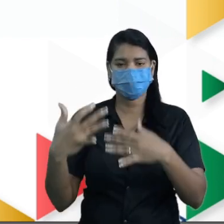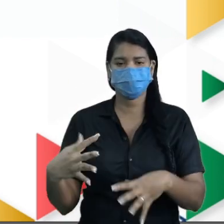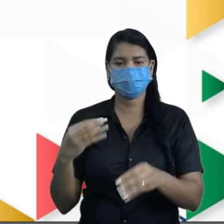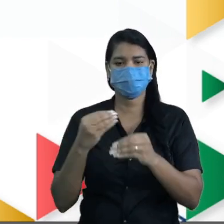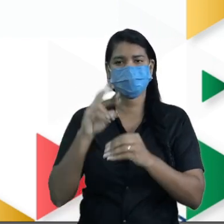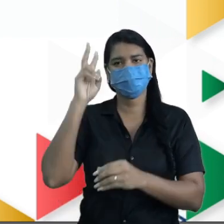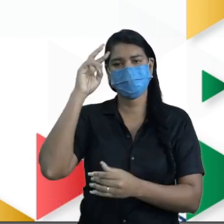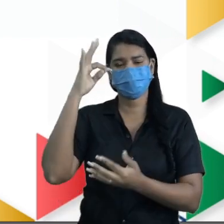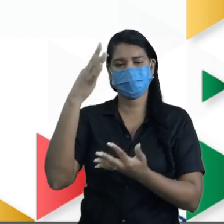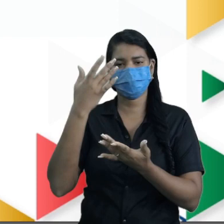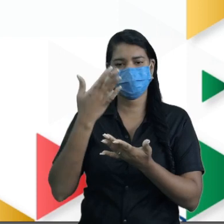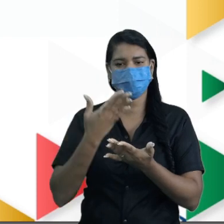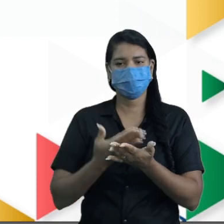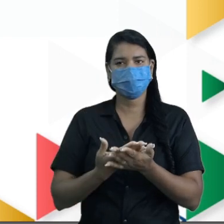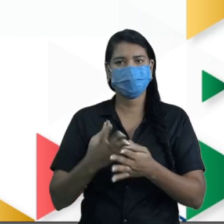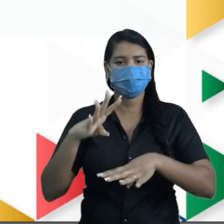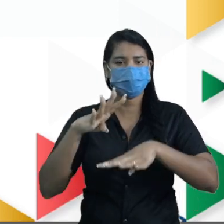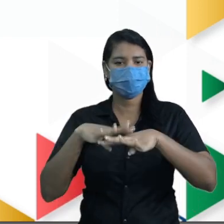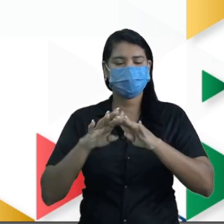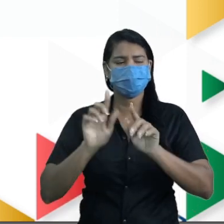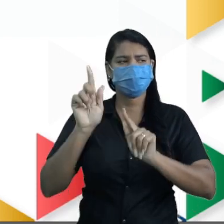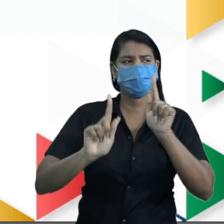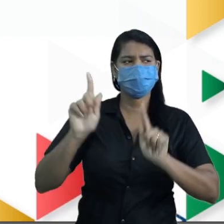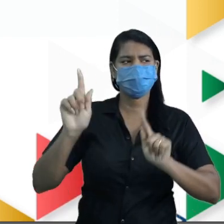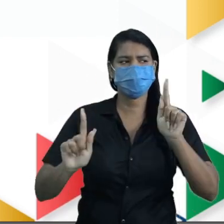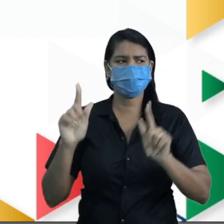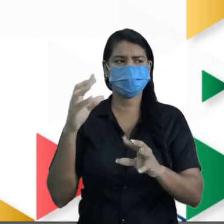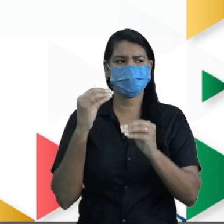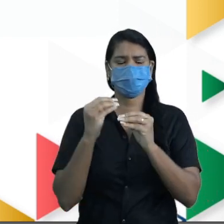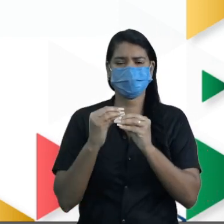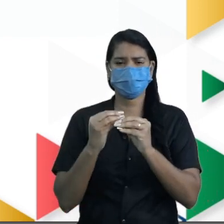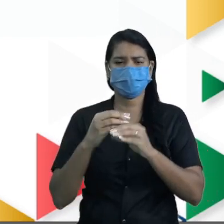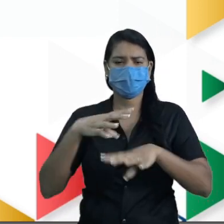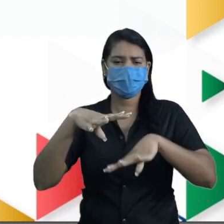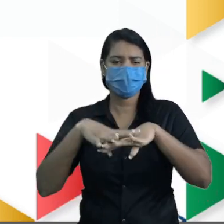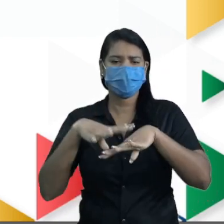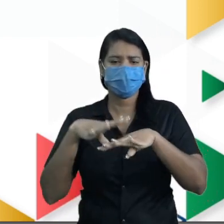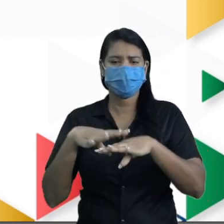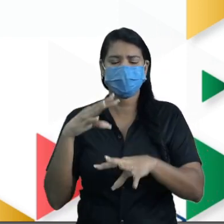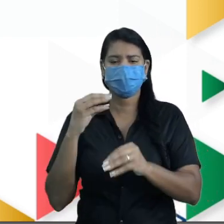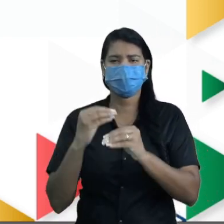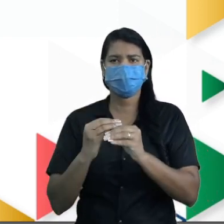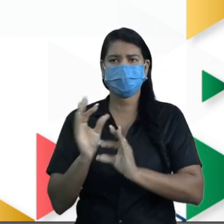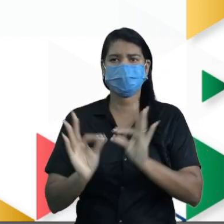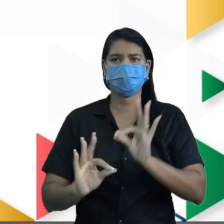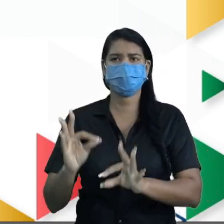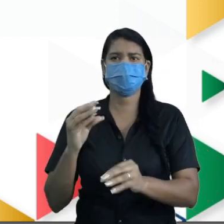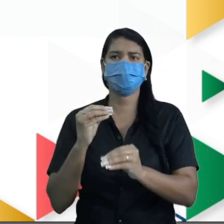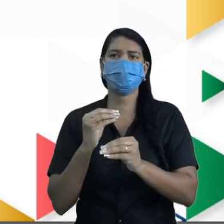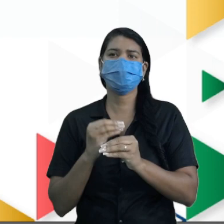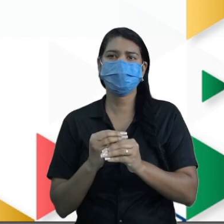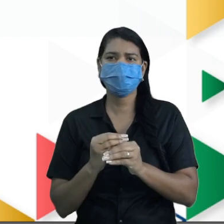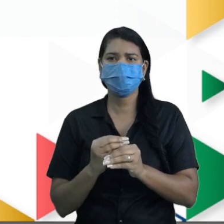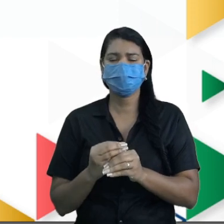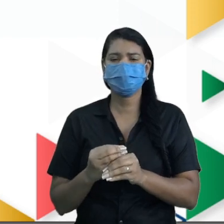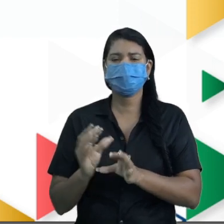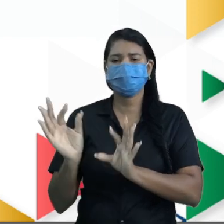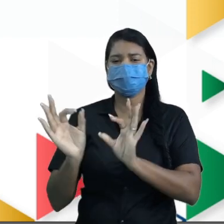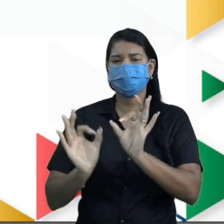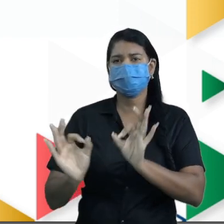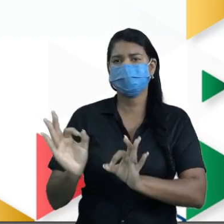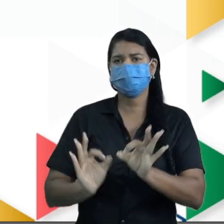da história, né? O que é a estatística? Ela é um ramo da matemática que envolve, com a coleta, a